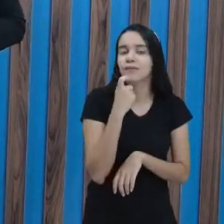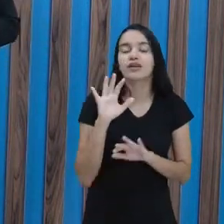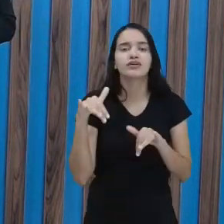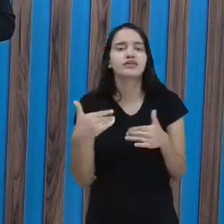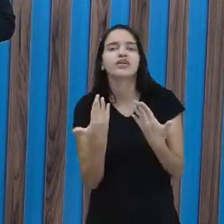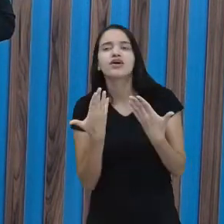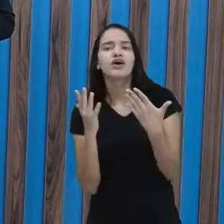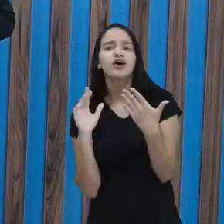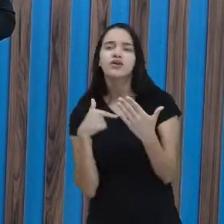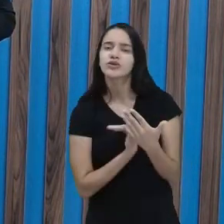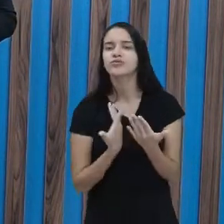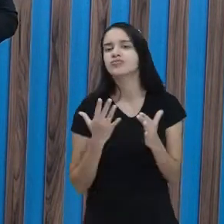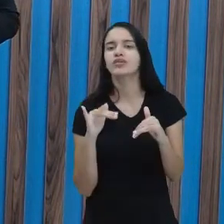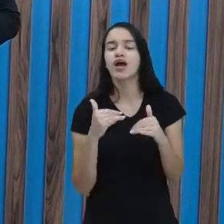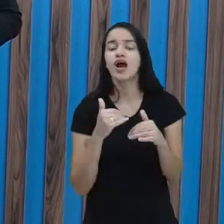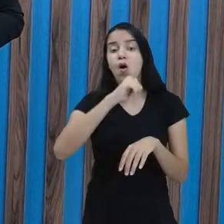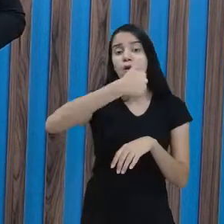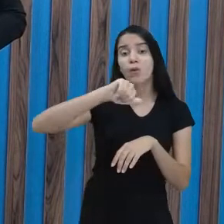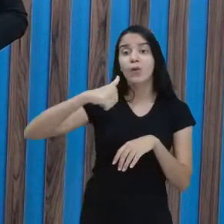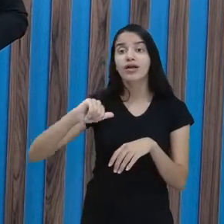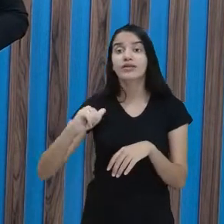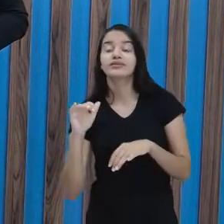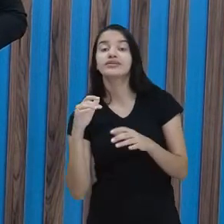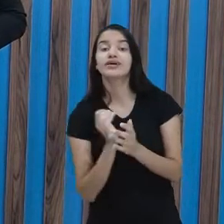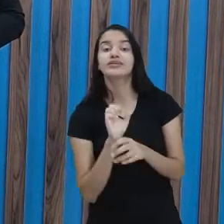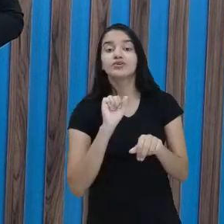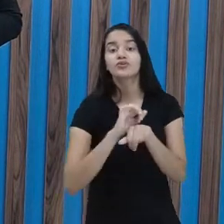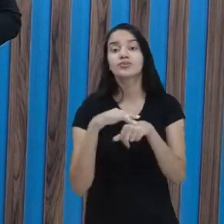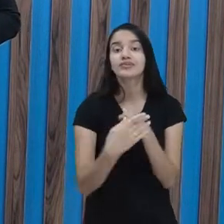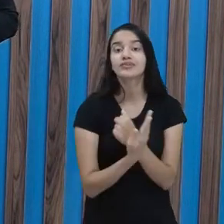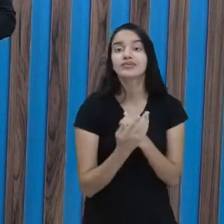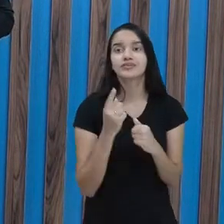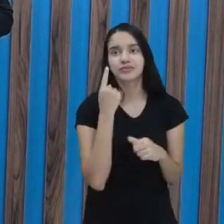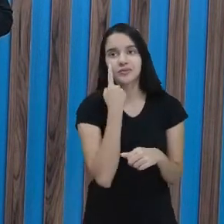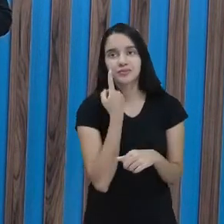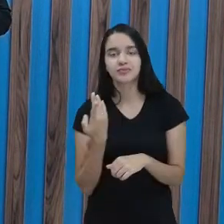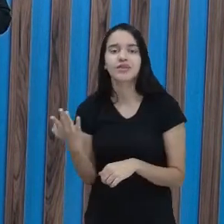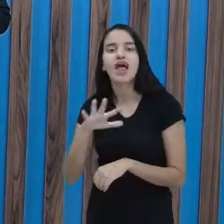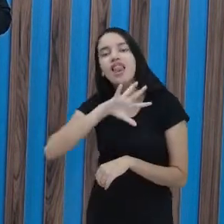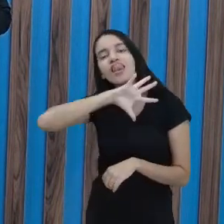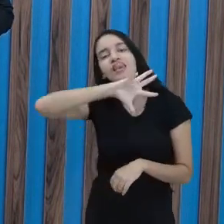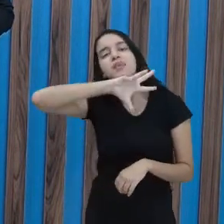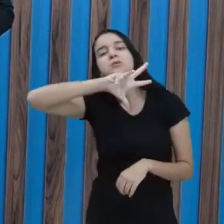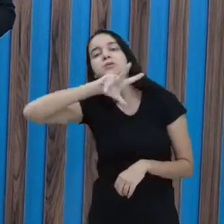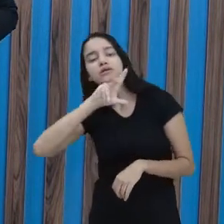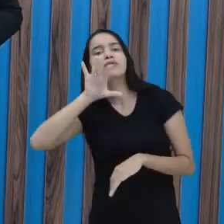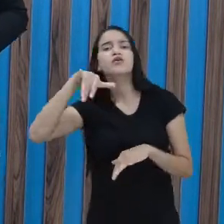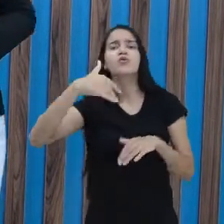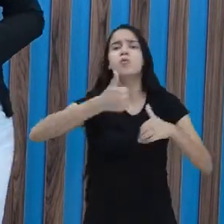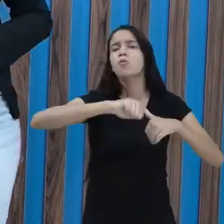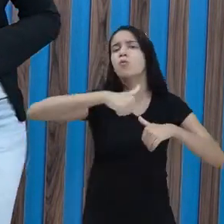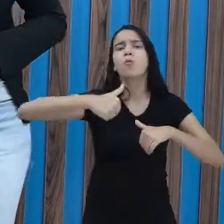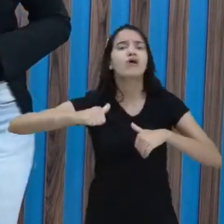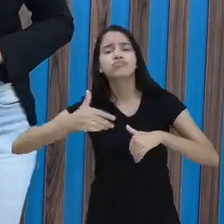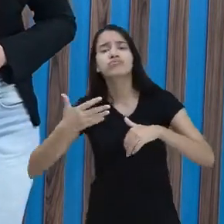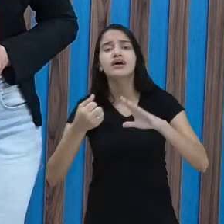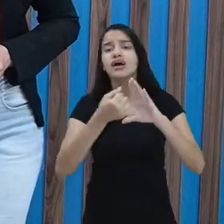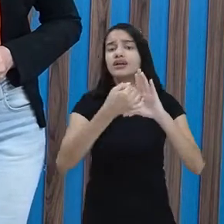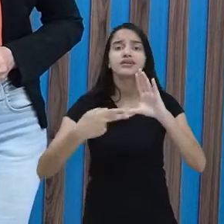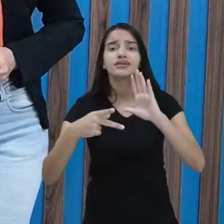Que tal, então, dar umas qualidades aos substantivos a seguir? Leão. Quais qualidades, quais